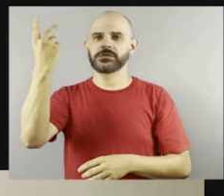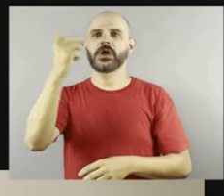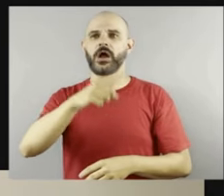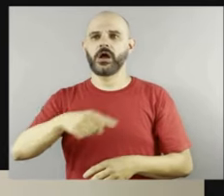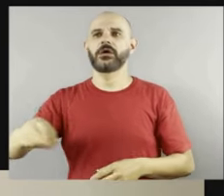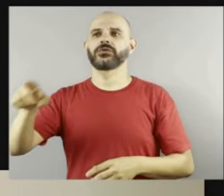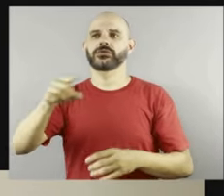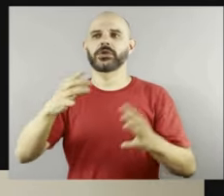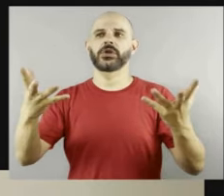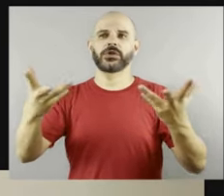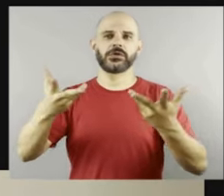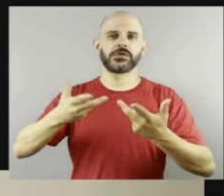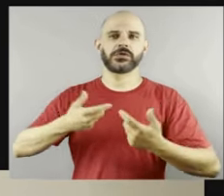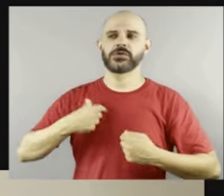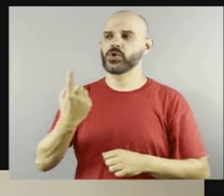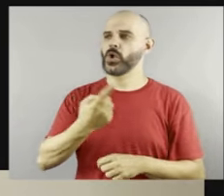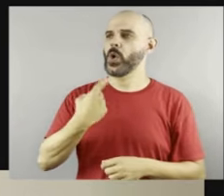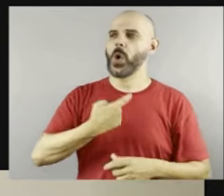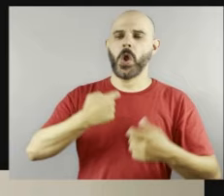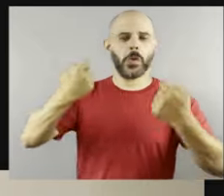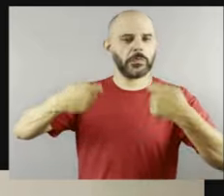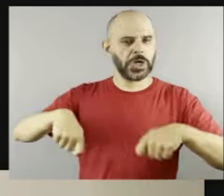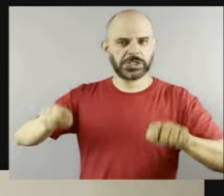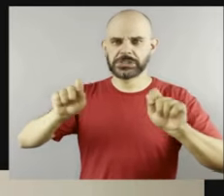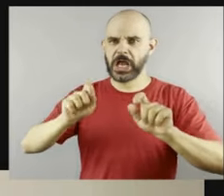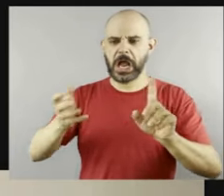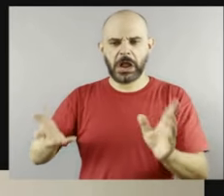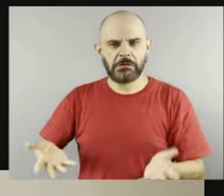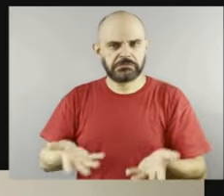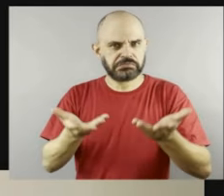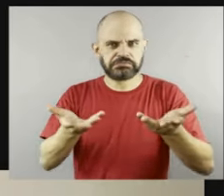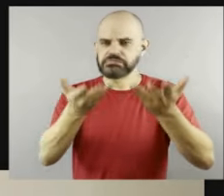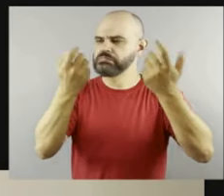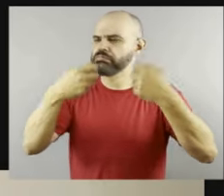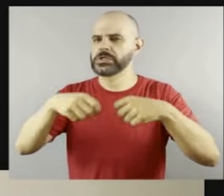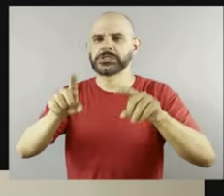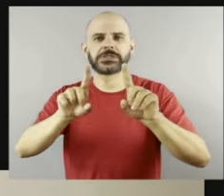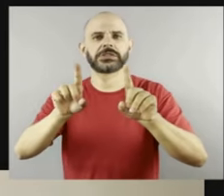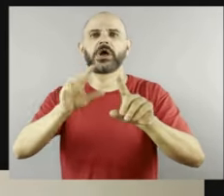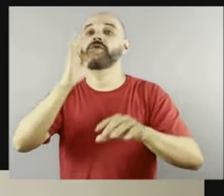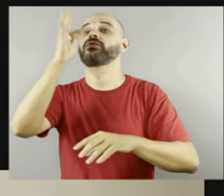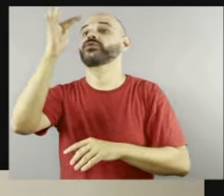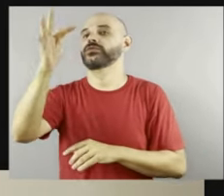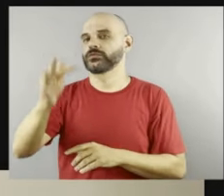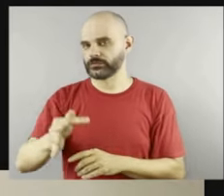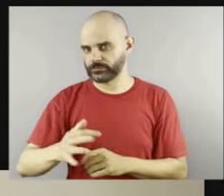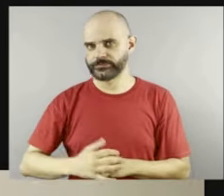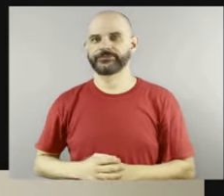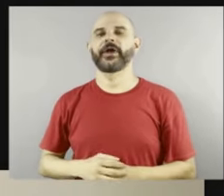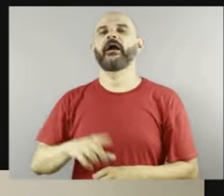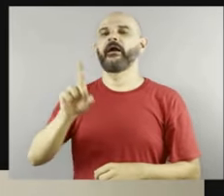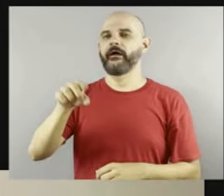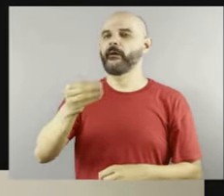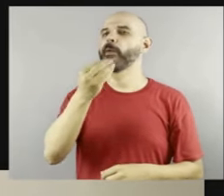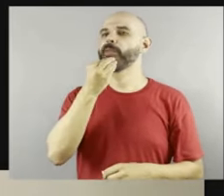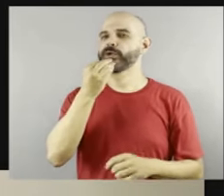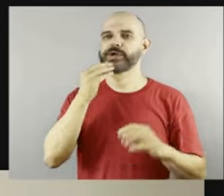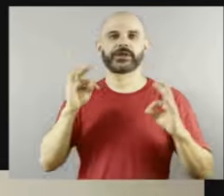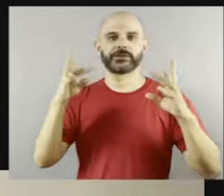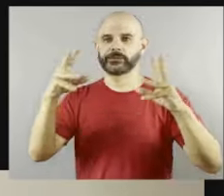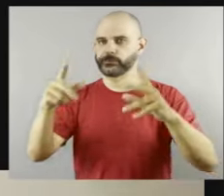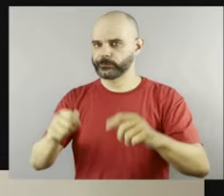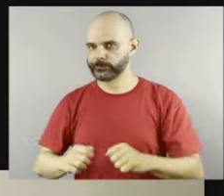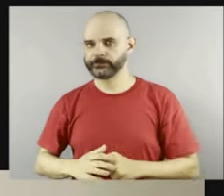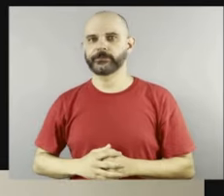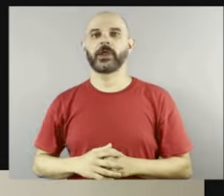incentivos, que isso vai ser naturalmente oportunizado. Então... Não precisa ser uma cota, né, dentro de uma lei,